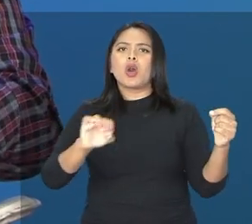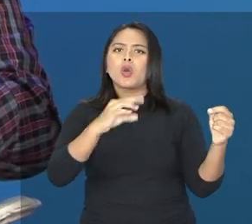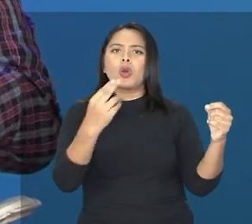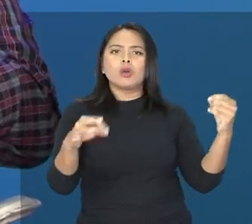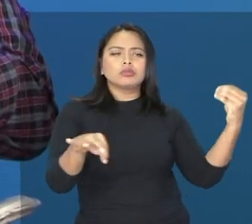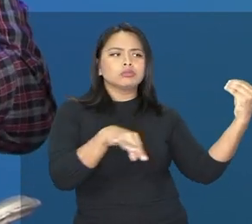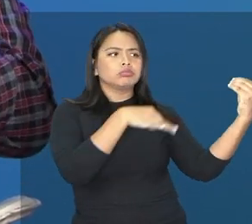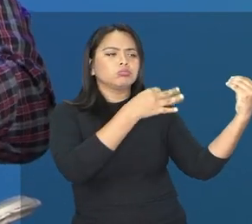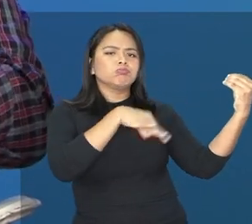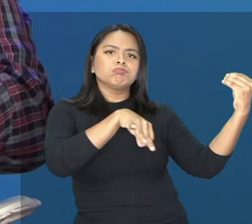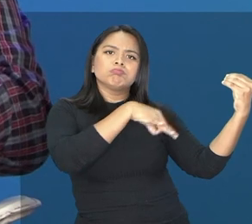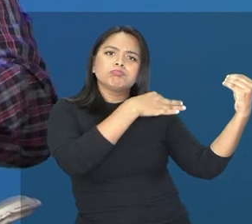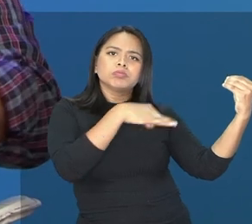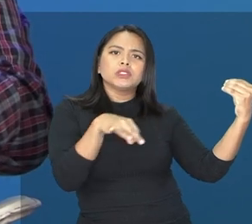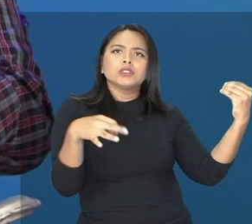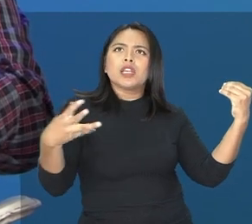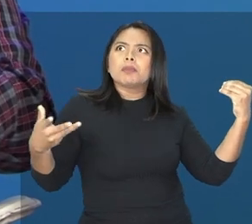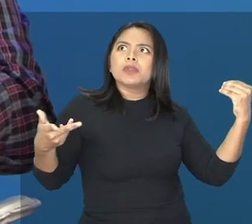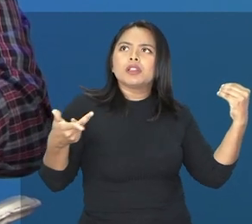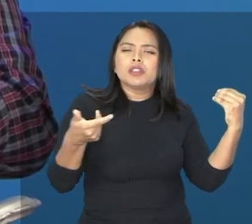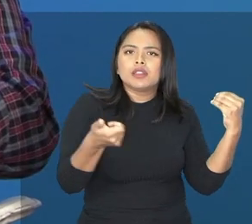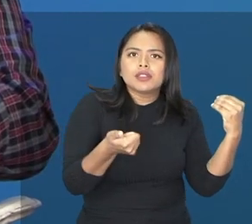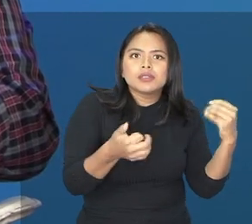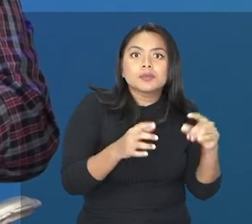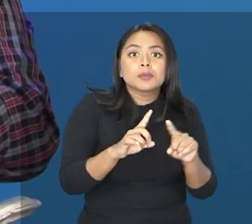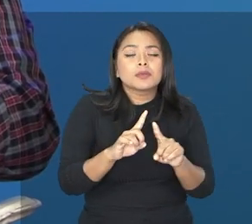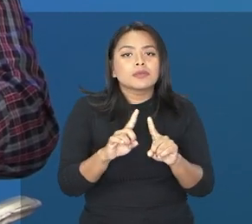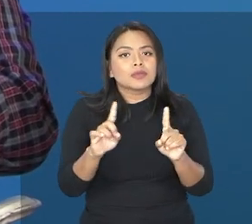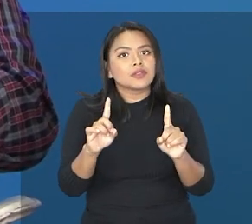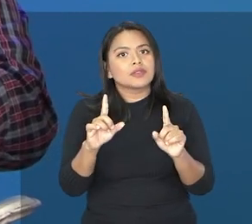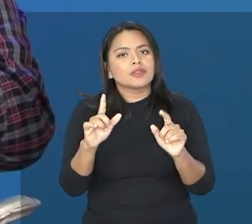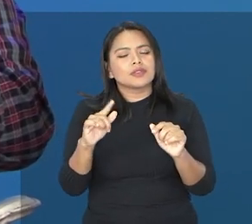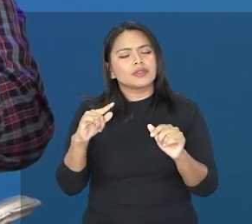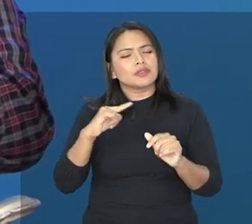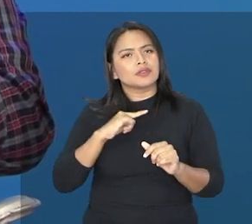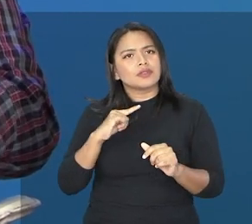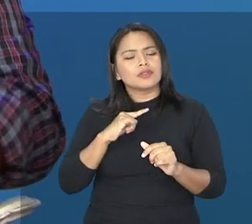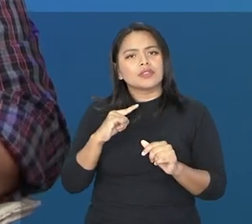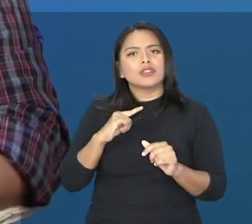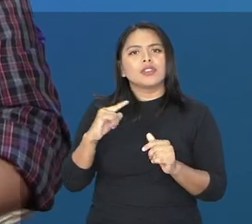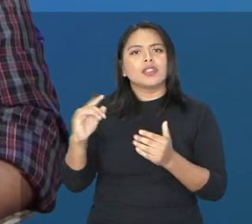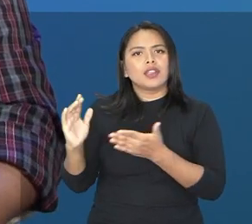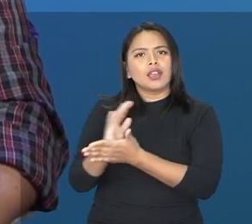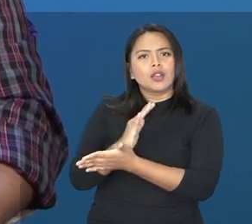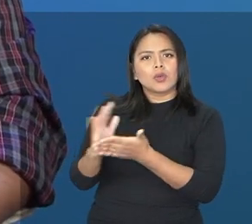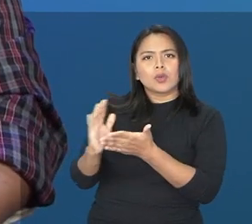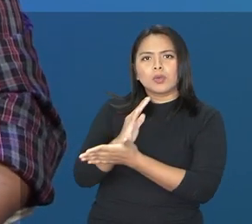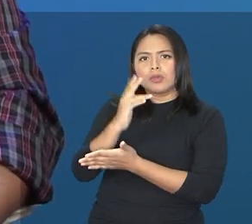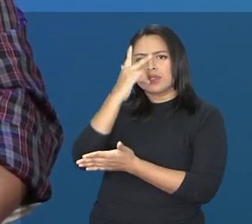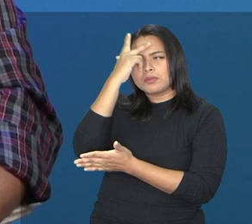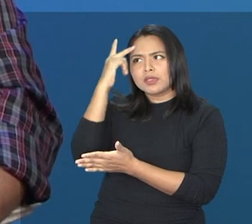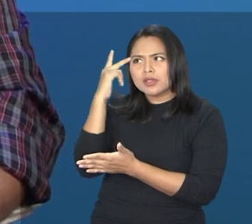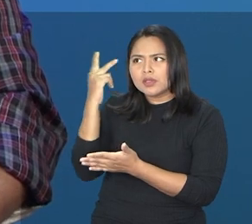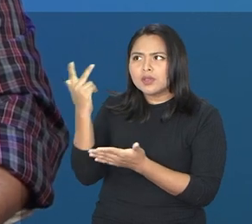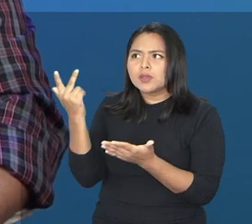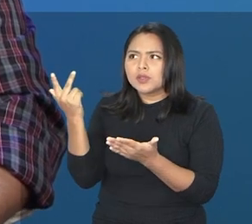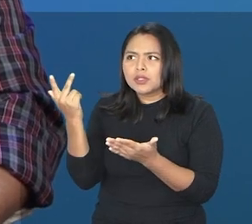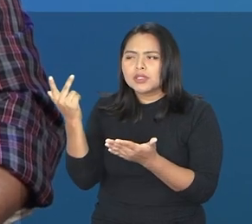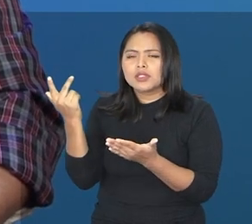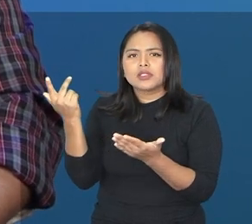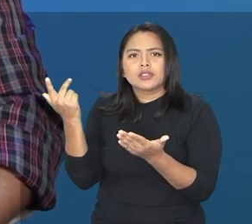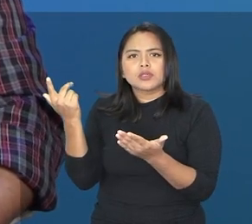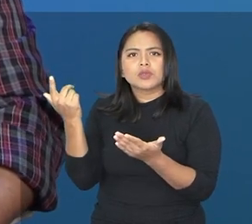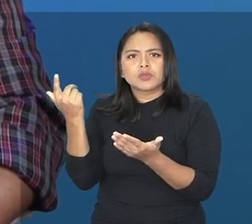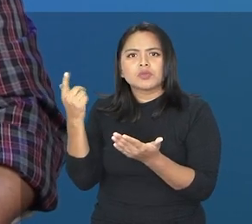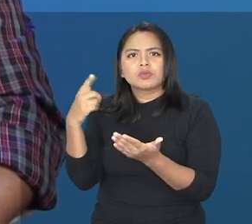o instrumento que ele goste, que ele se apropriou daquele instrumento. E você vai ter também aqueles, alguns indivíduos do Savan